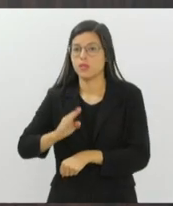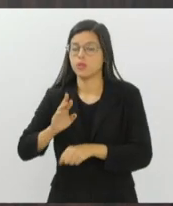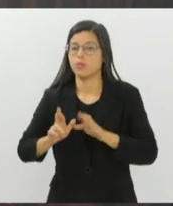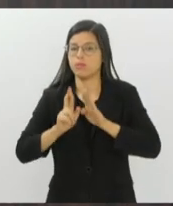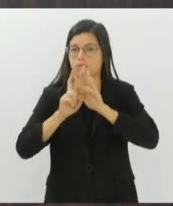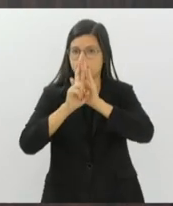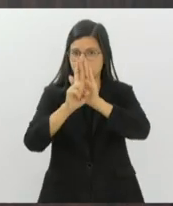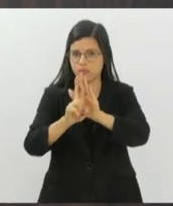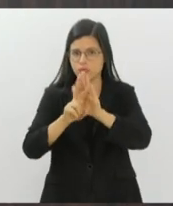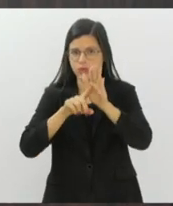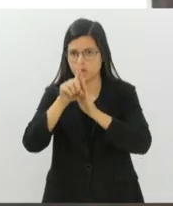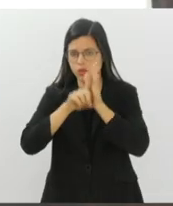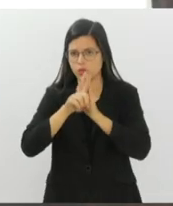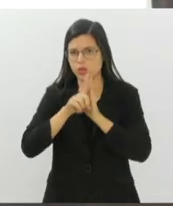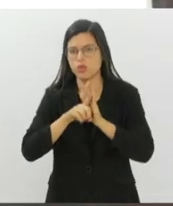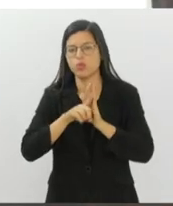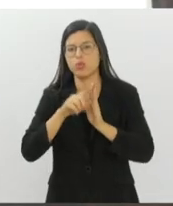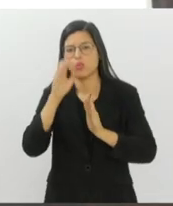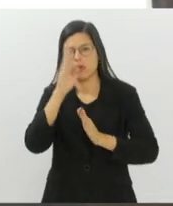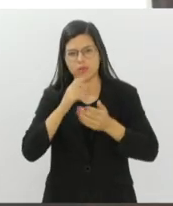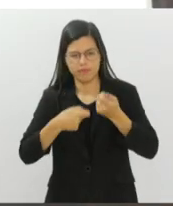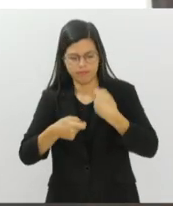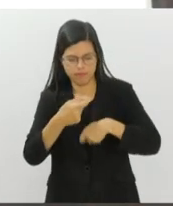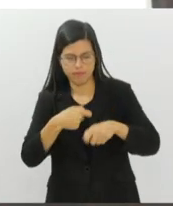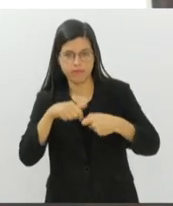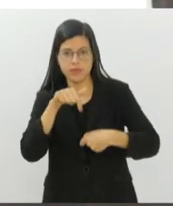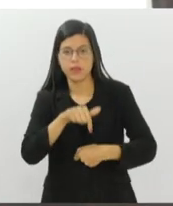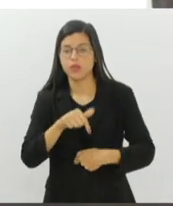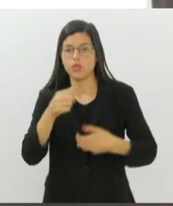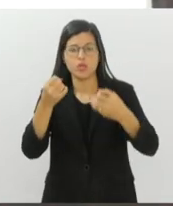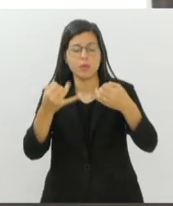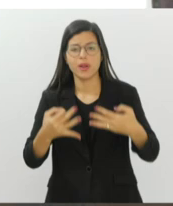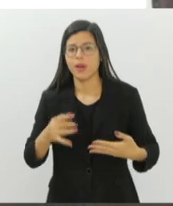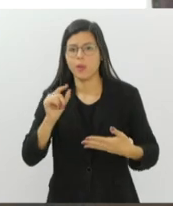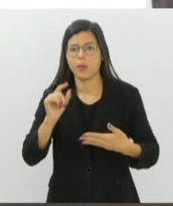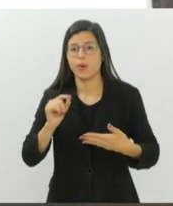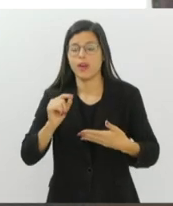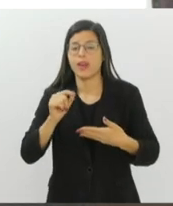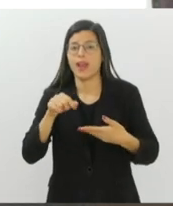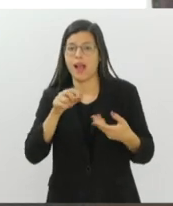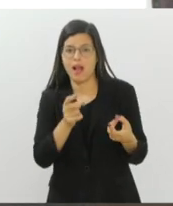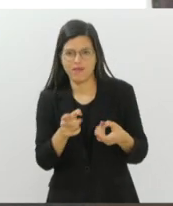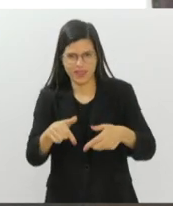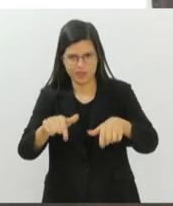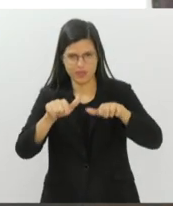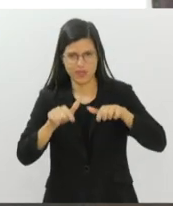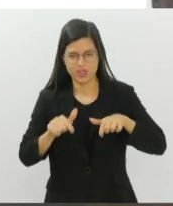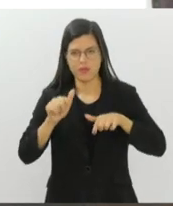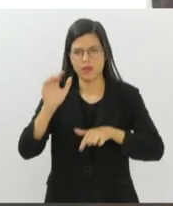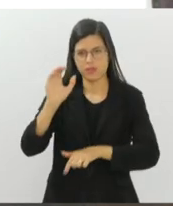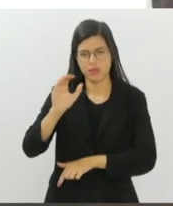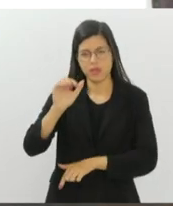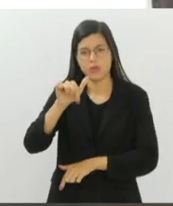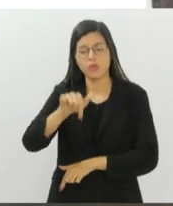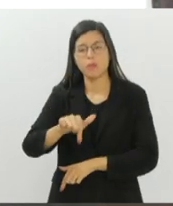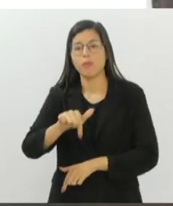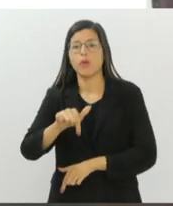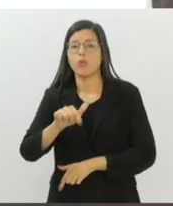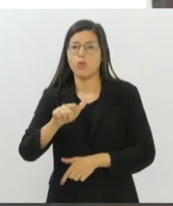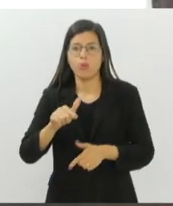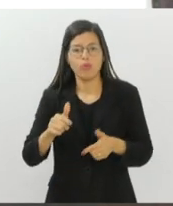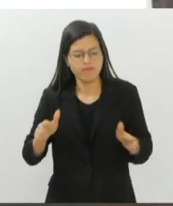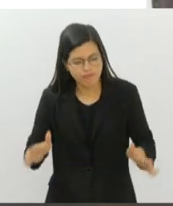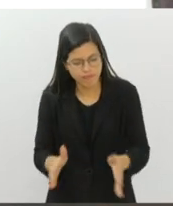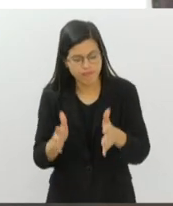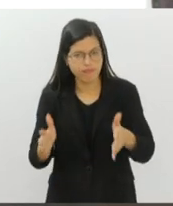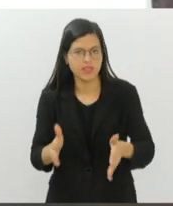para o Mercado Financeiro explicaram que o crédito de carbono é um mecanismo monetário que funciona como um incentivo